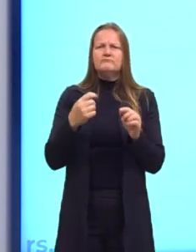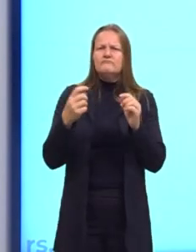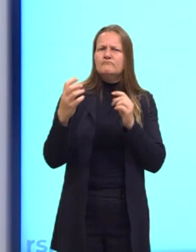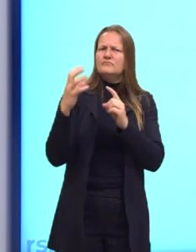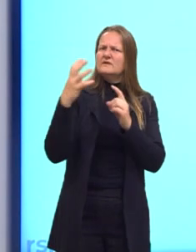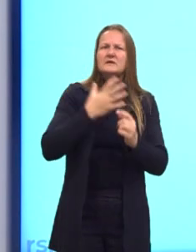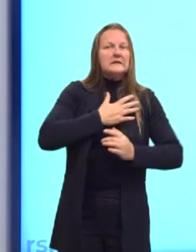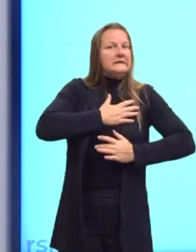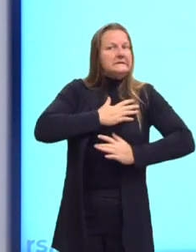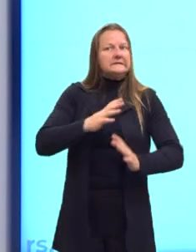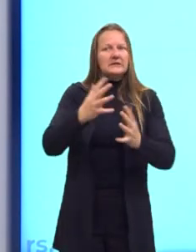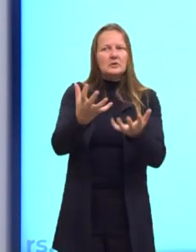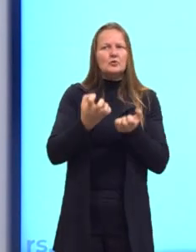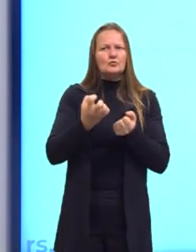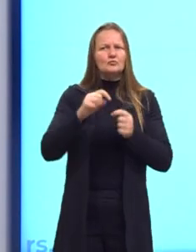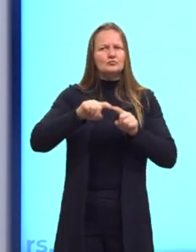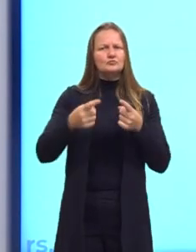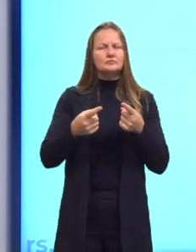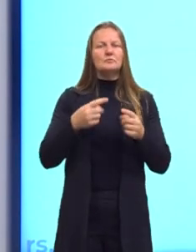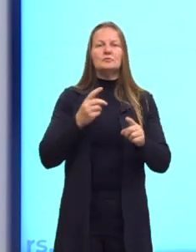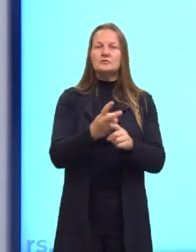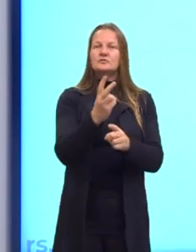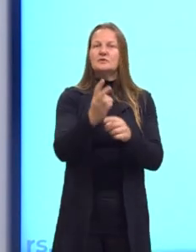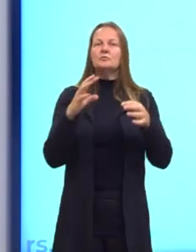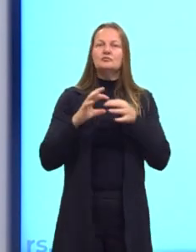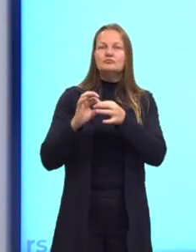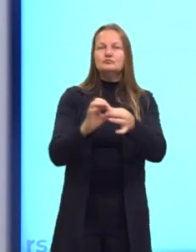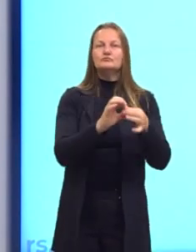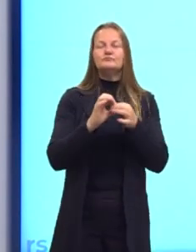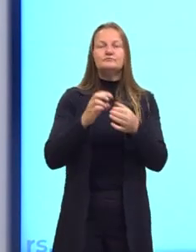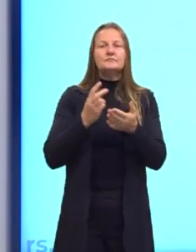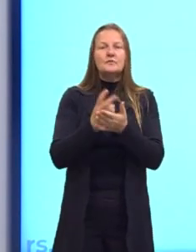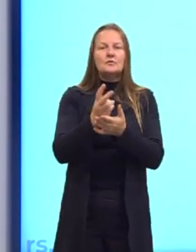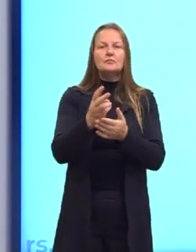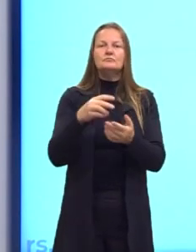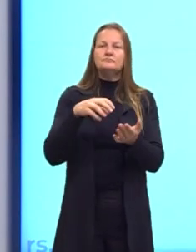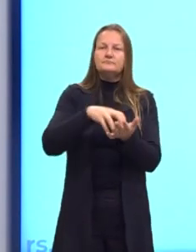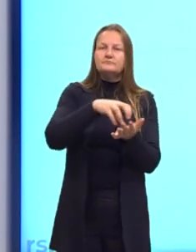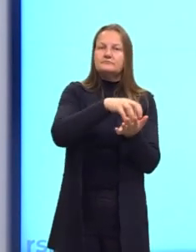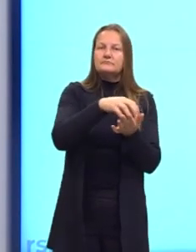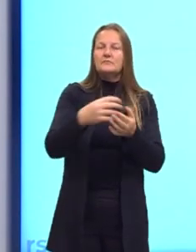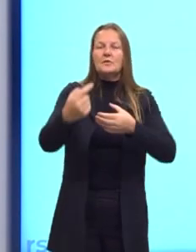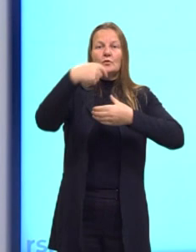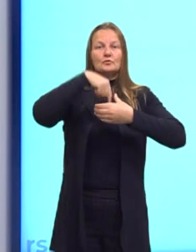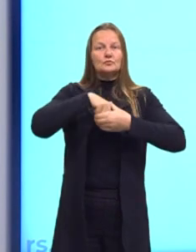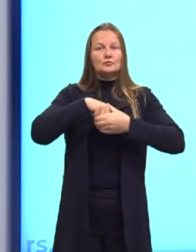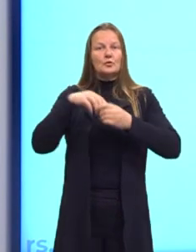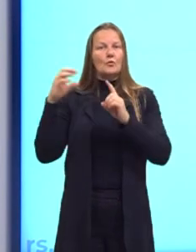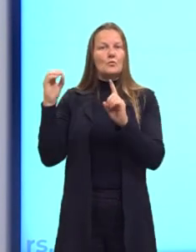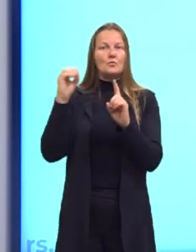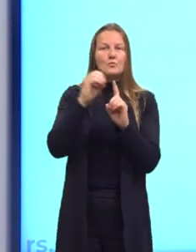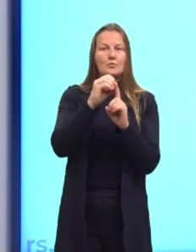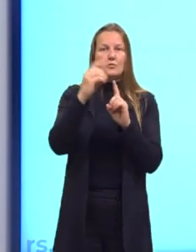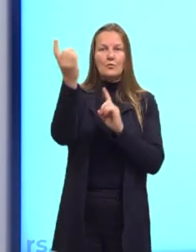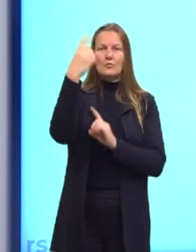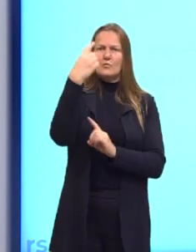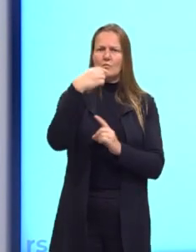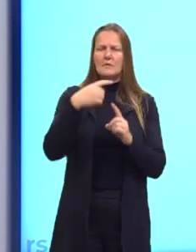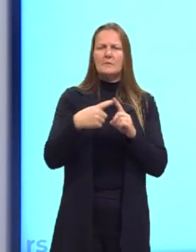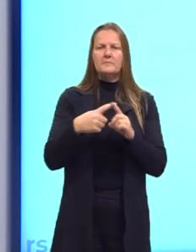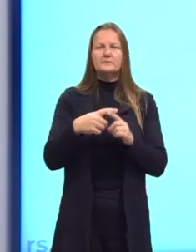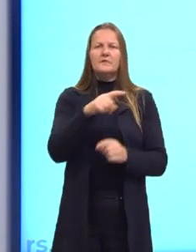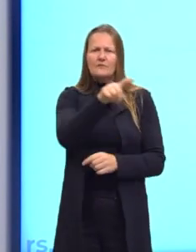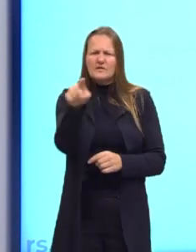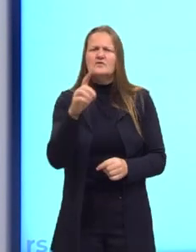renitente de sempre integrar os considerados inferiores. Olha só, você concorda que a